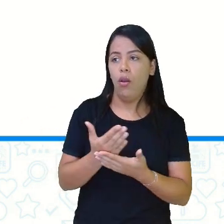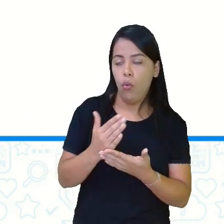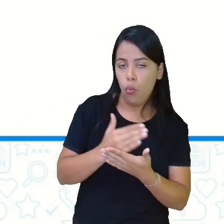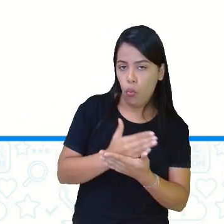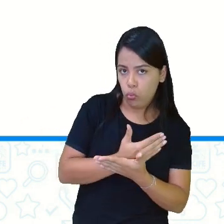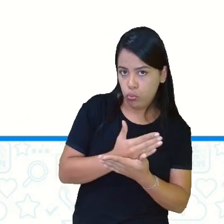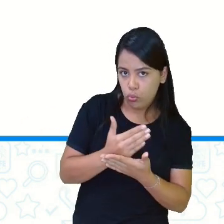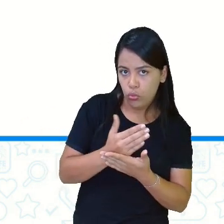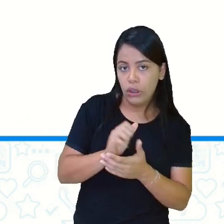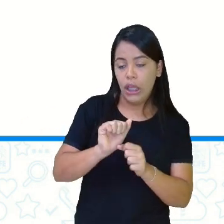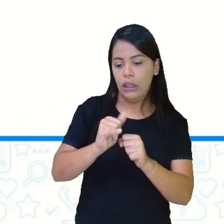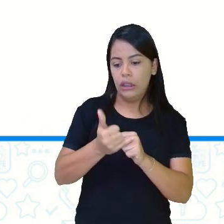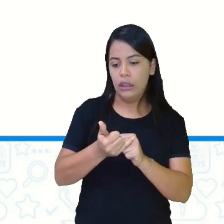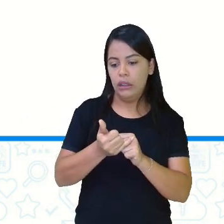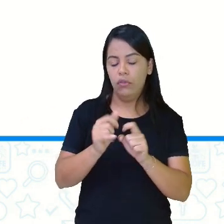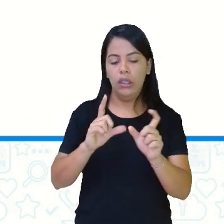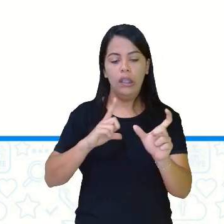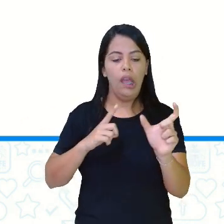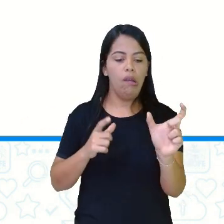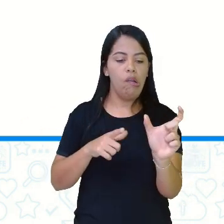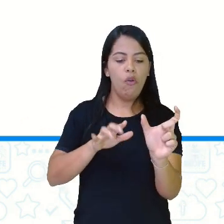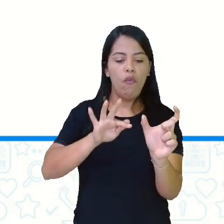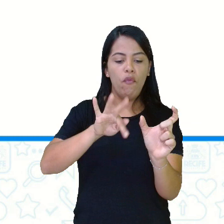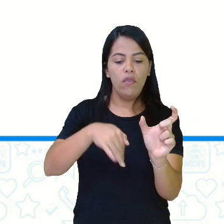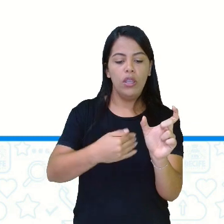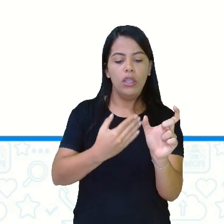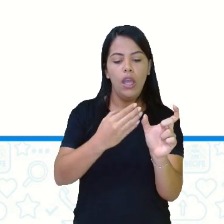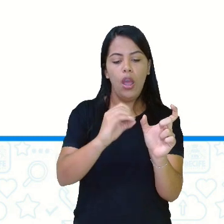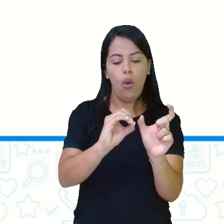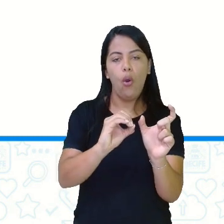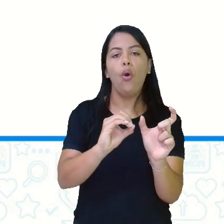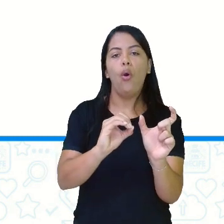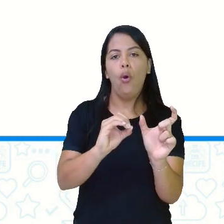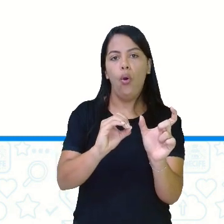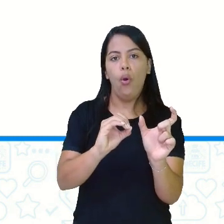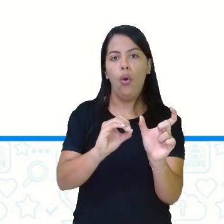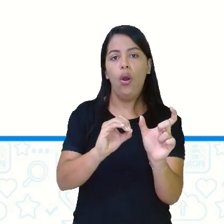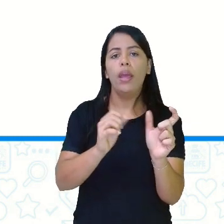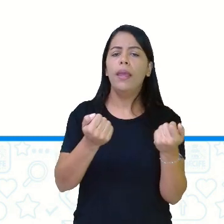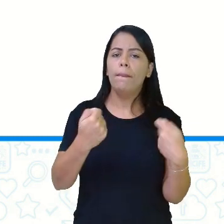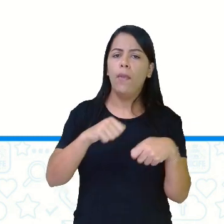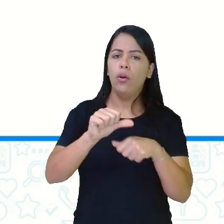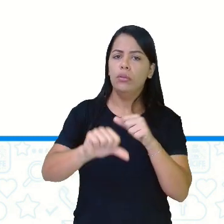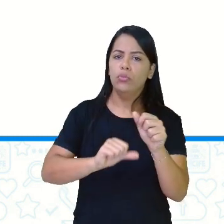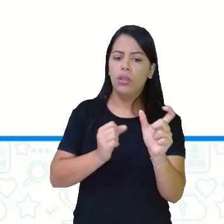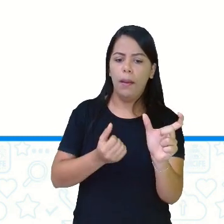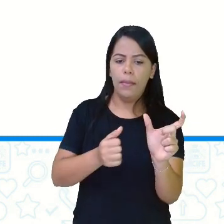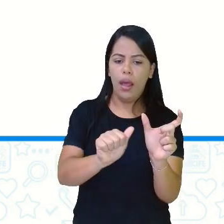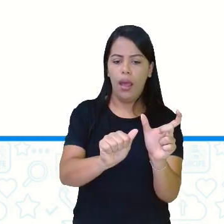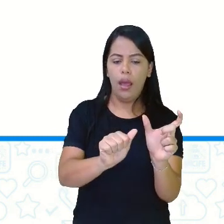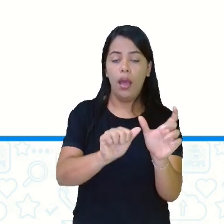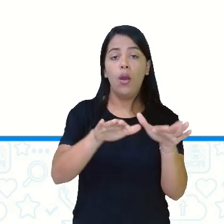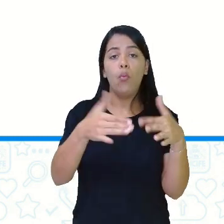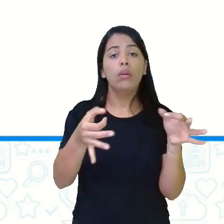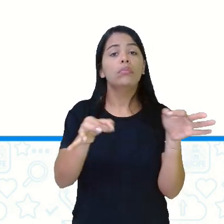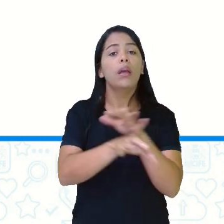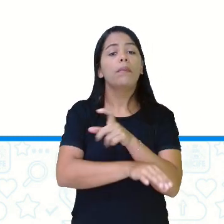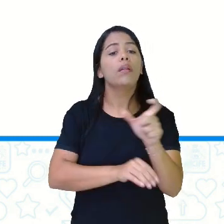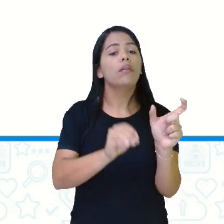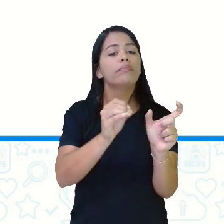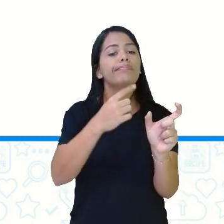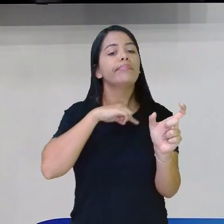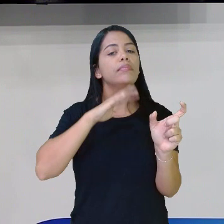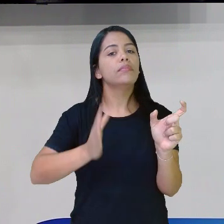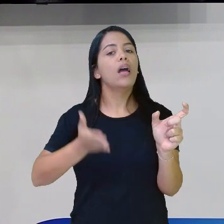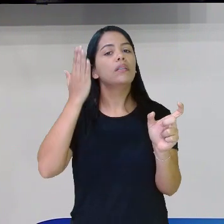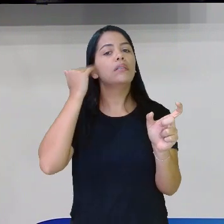em O, que é formado com a mudança para A. Quando termina em O, você já sabe que